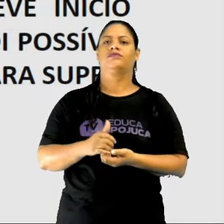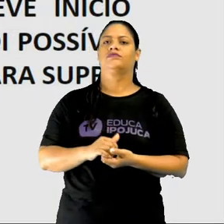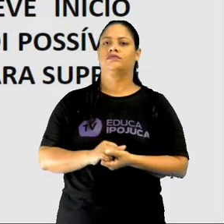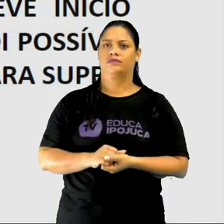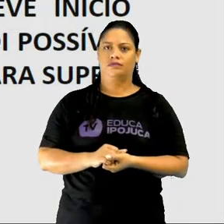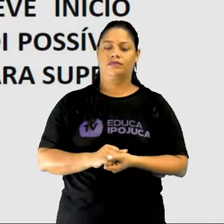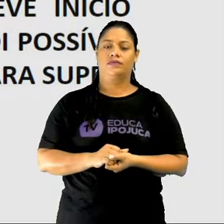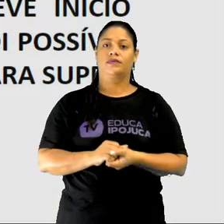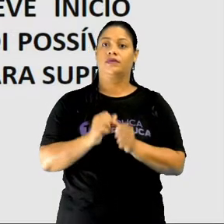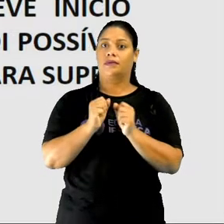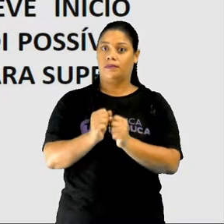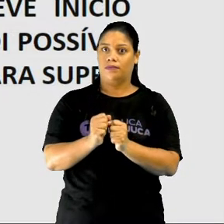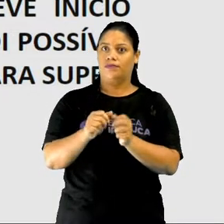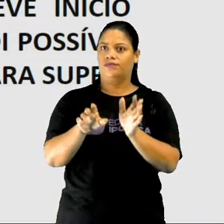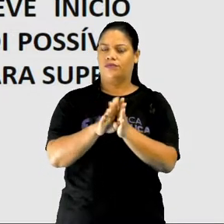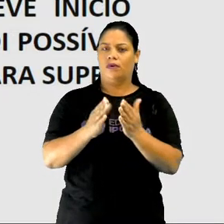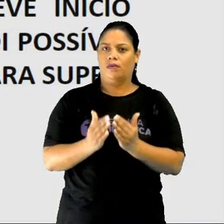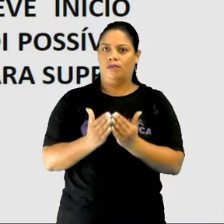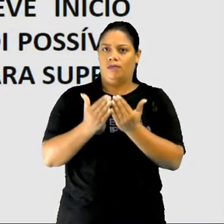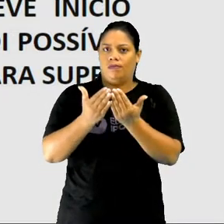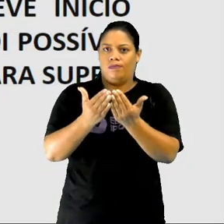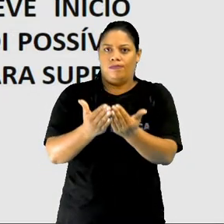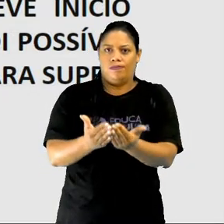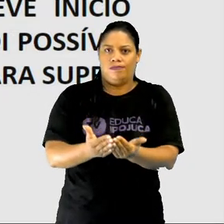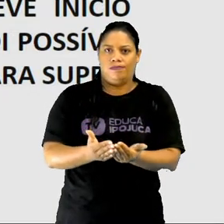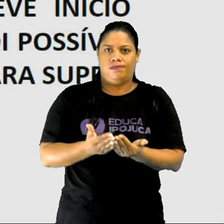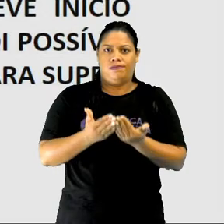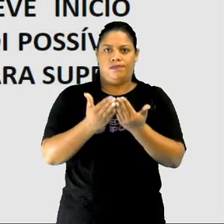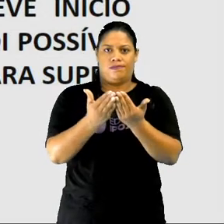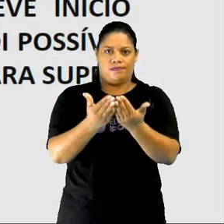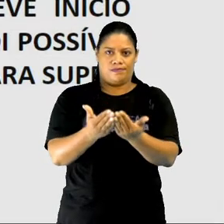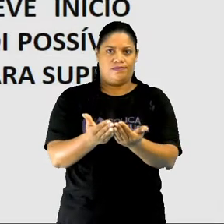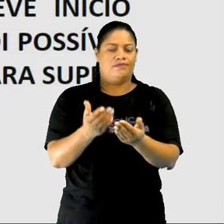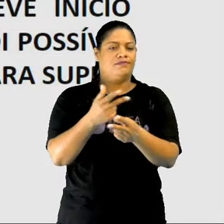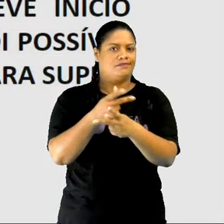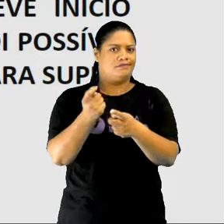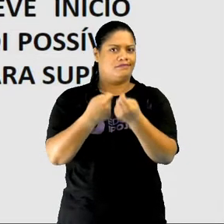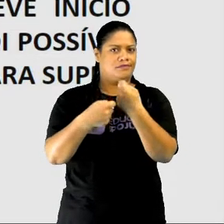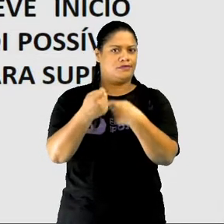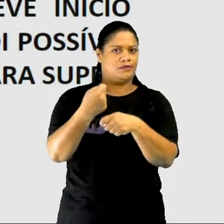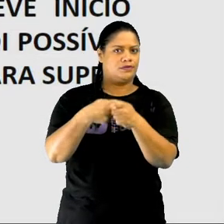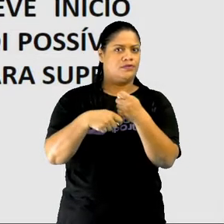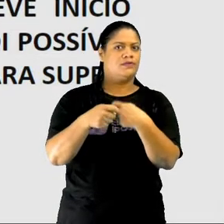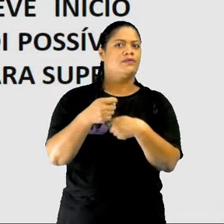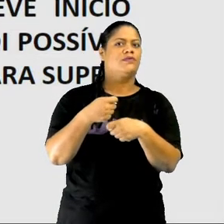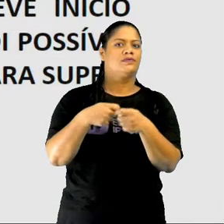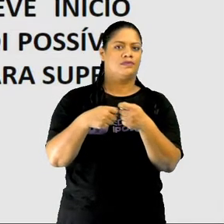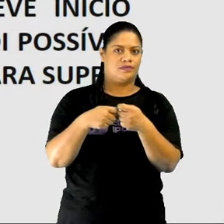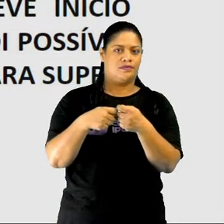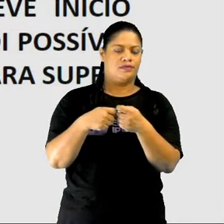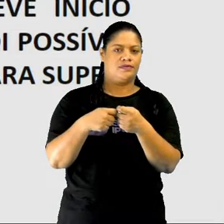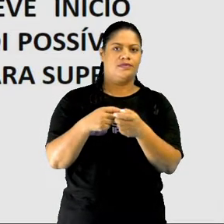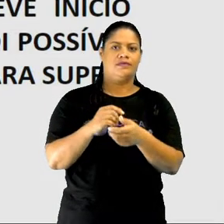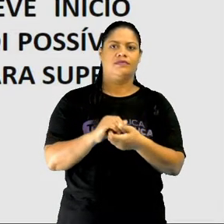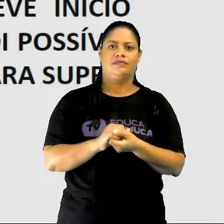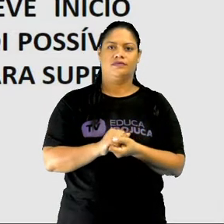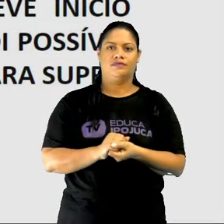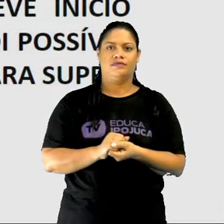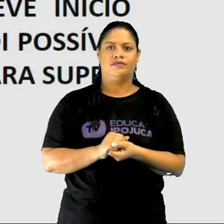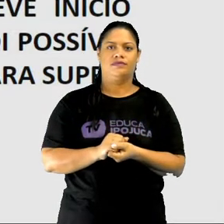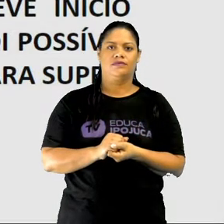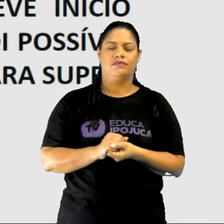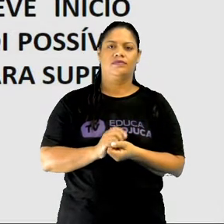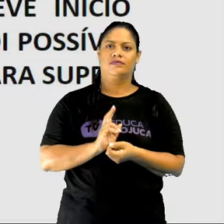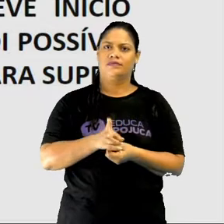das grandes navegações para suprir as necessidades de mercado, como eu havia falado. Eles interagiam muito